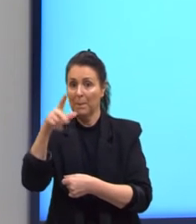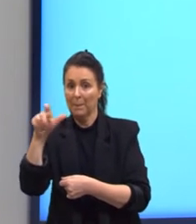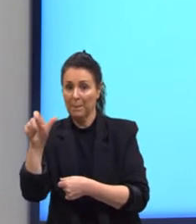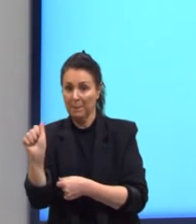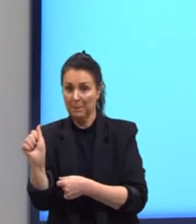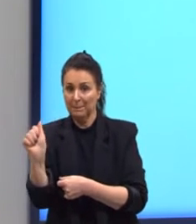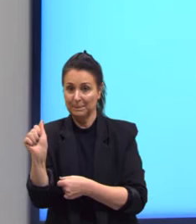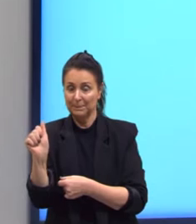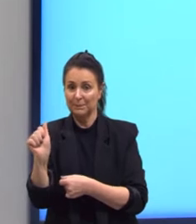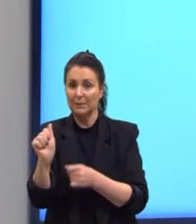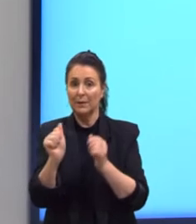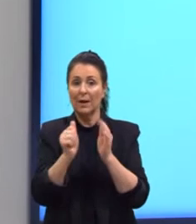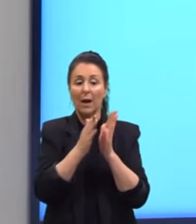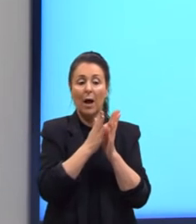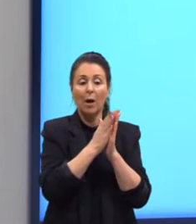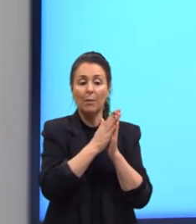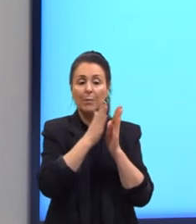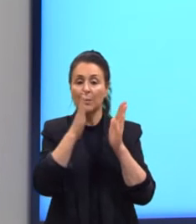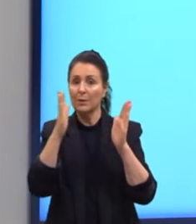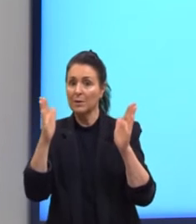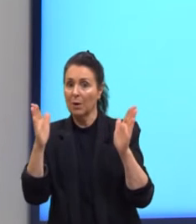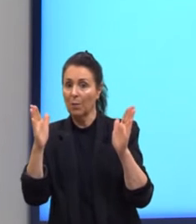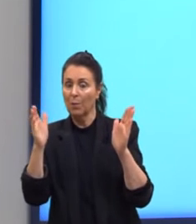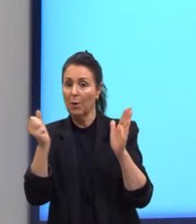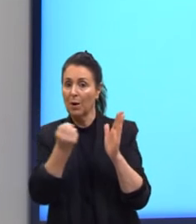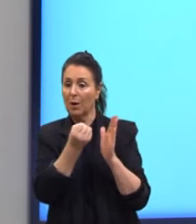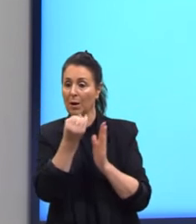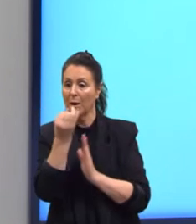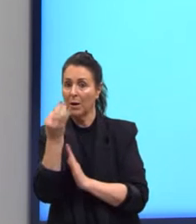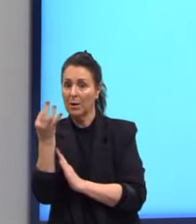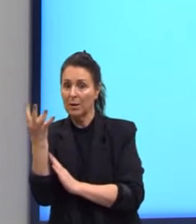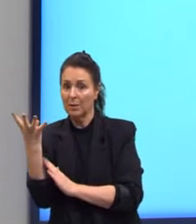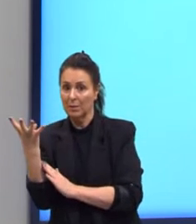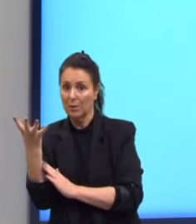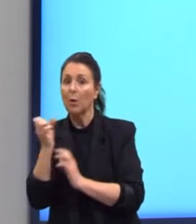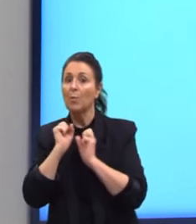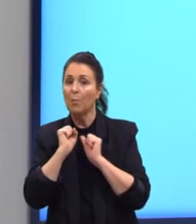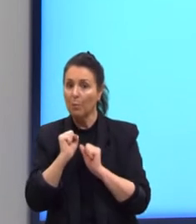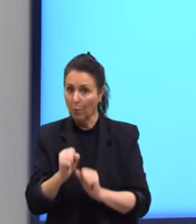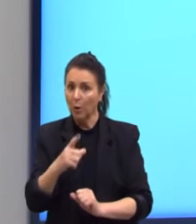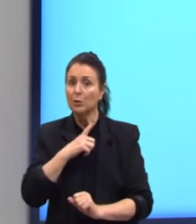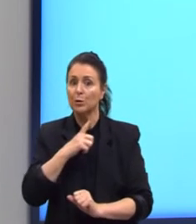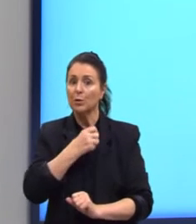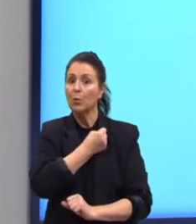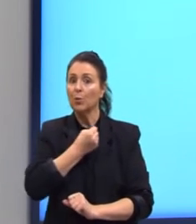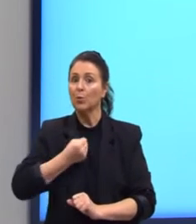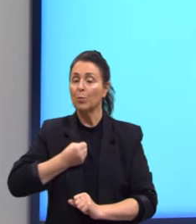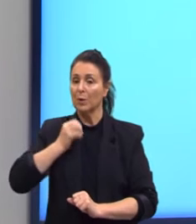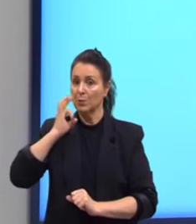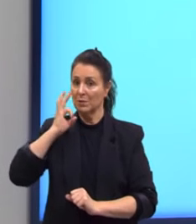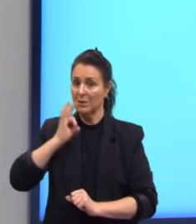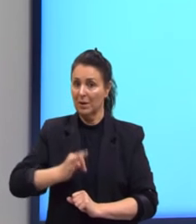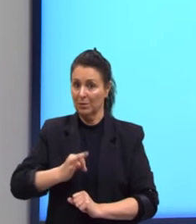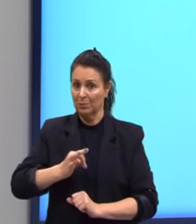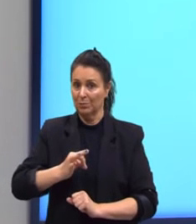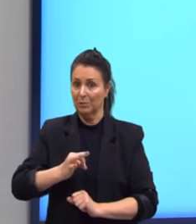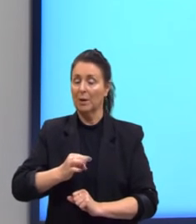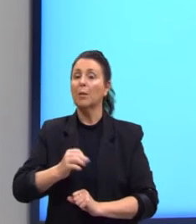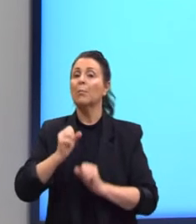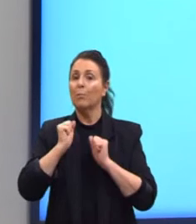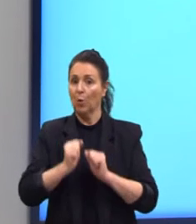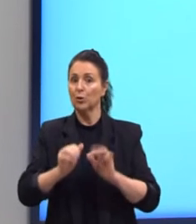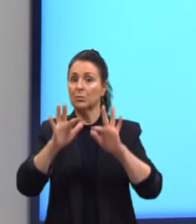As progressões aritméticas podem apresentar um número determinado de termos, então ela pode ser uma PA finita